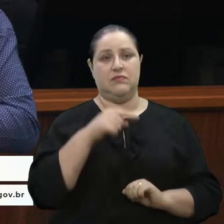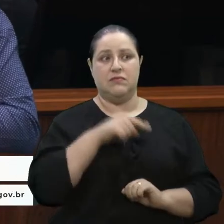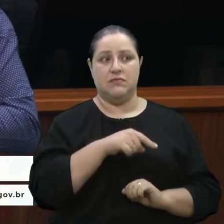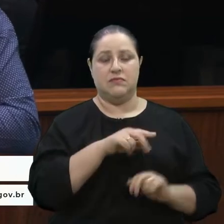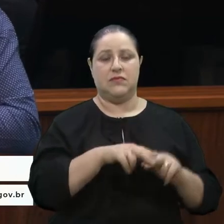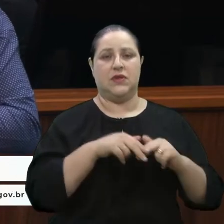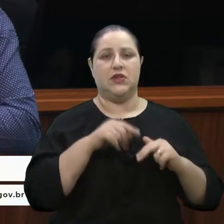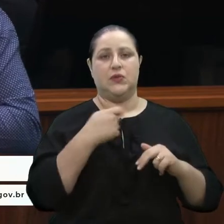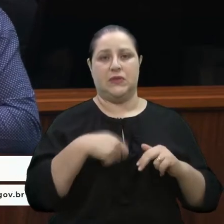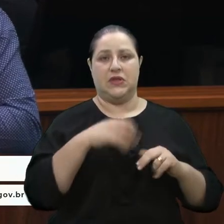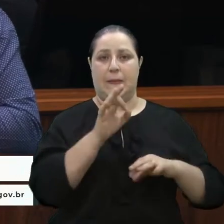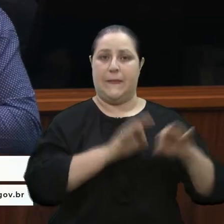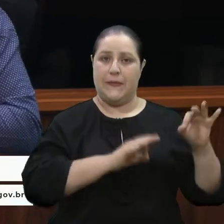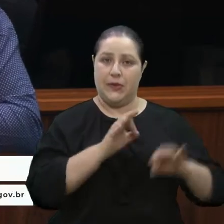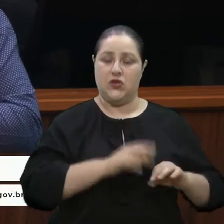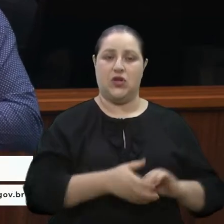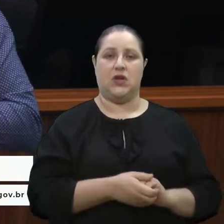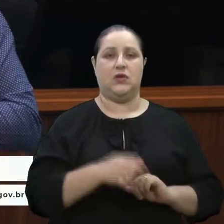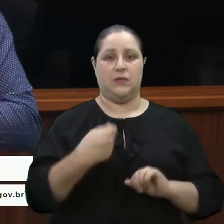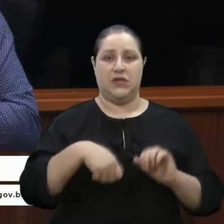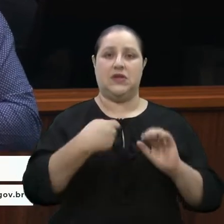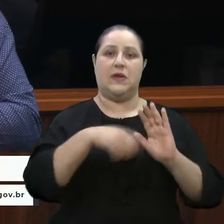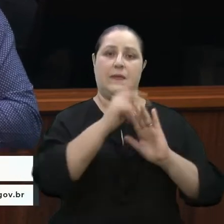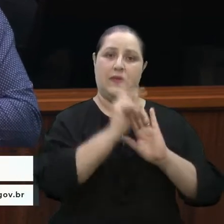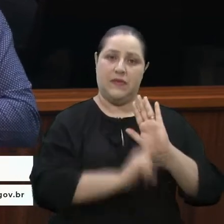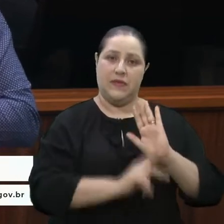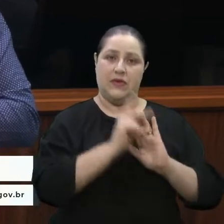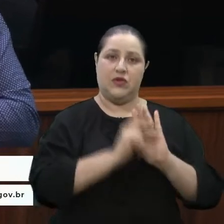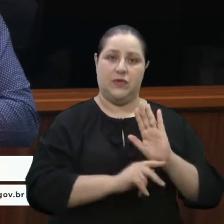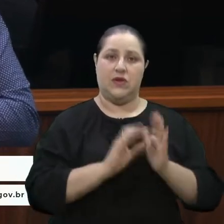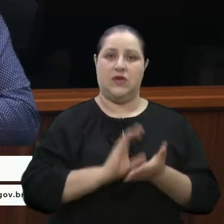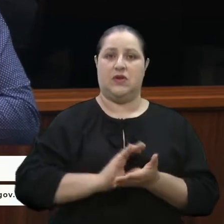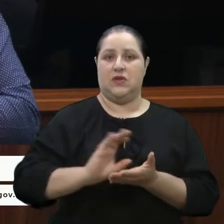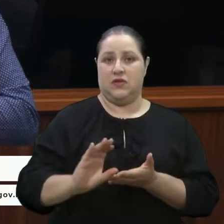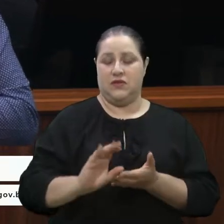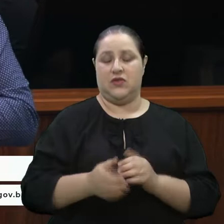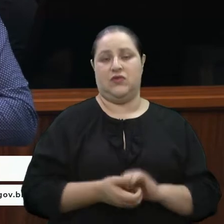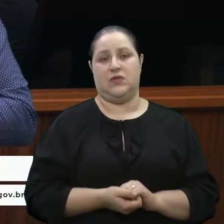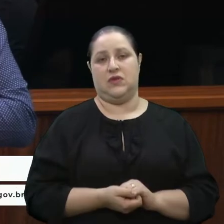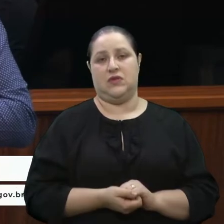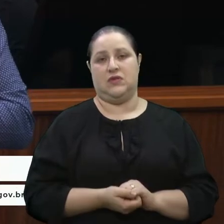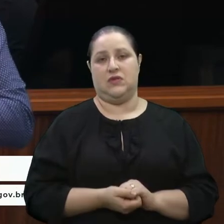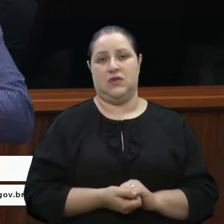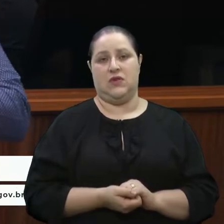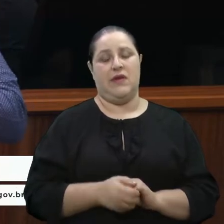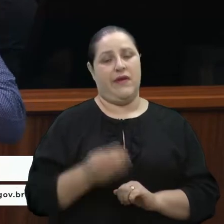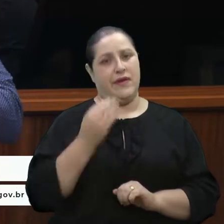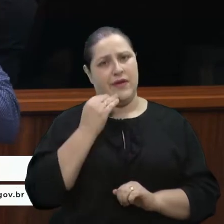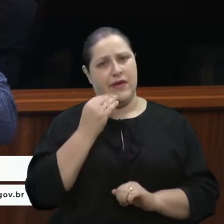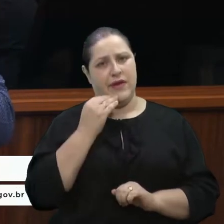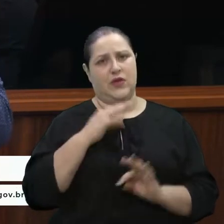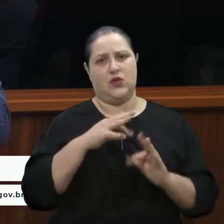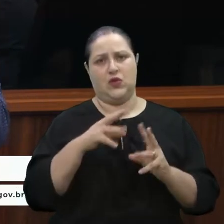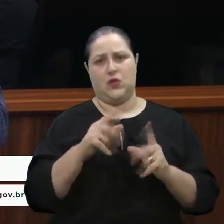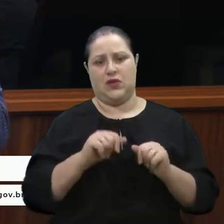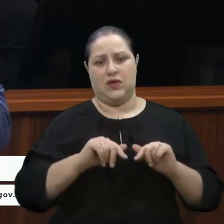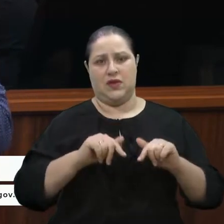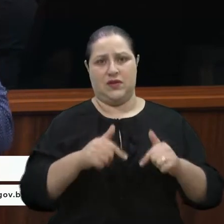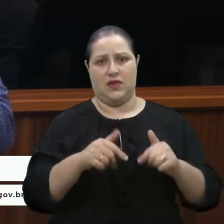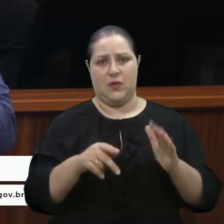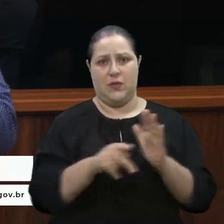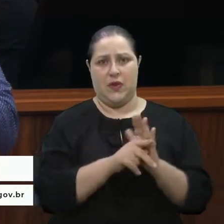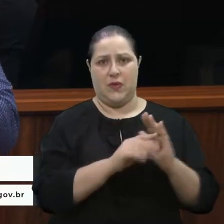E, para isso, a gente precisa de planejamento. E a gente precisa de investimento. É lógico que todas as ações relacionadas à